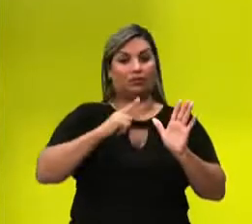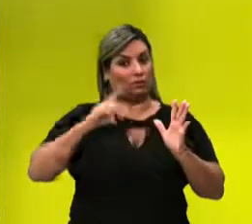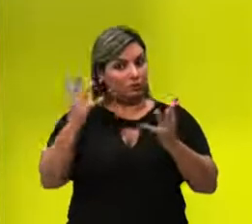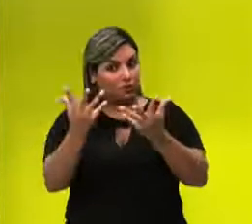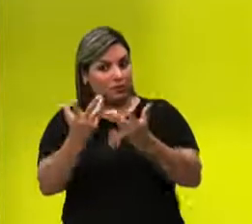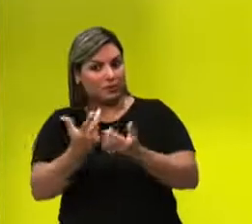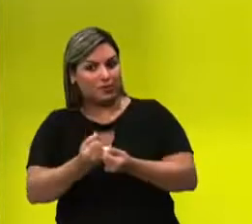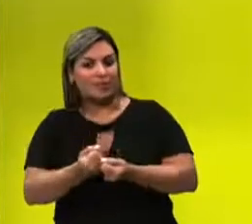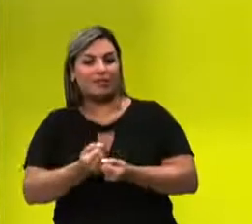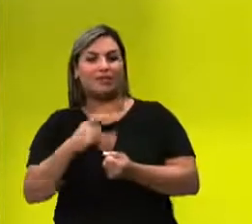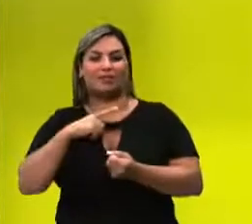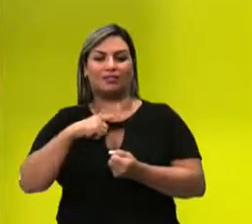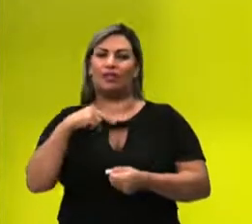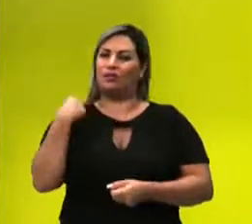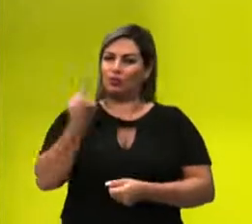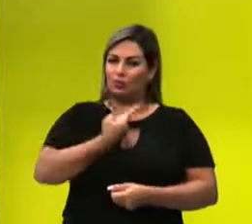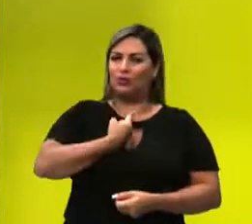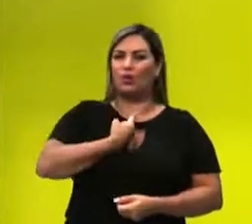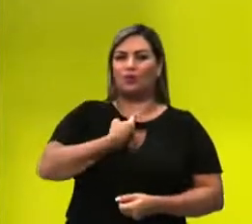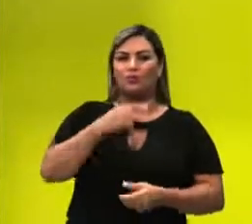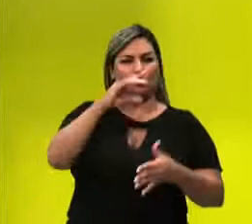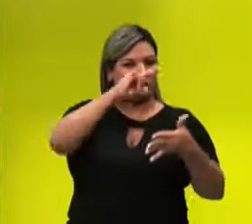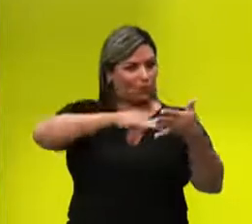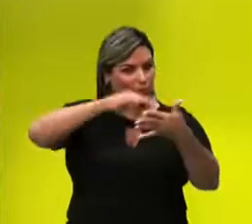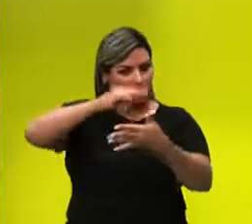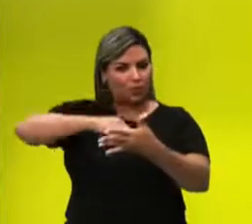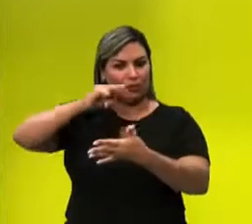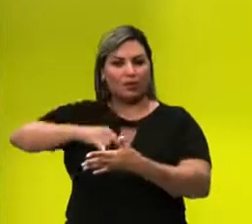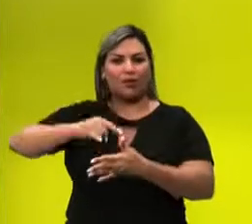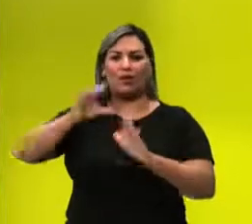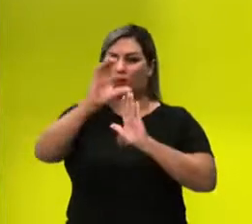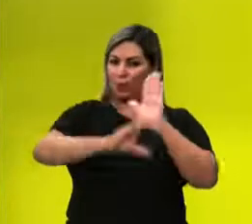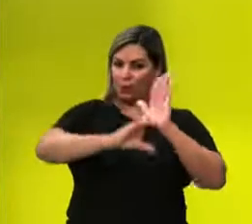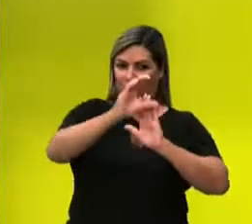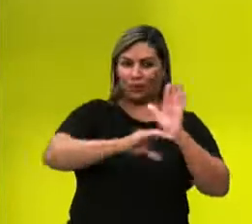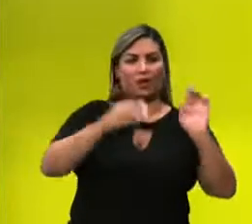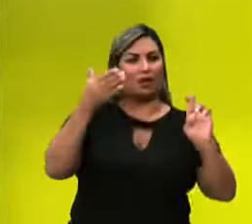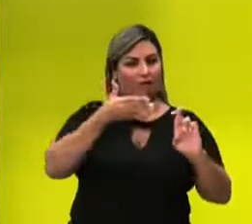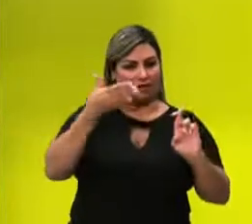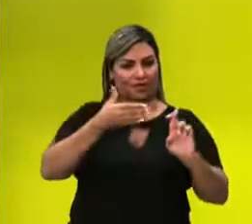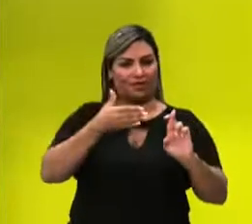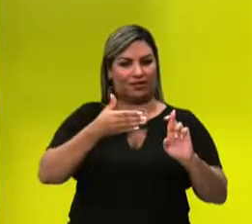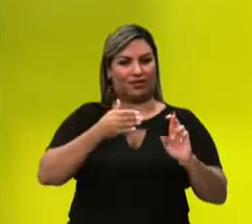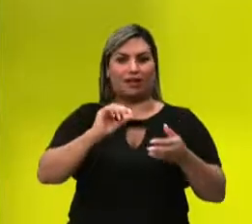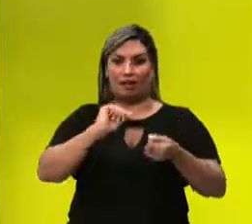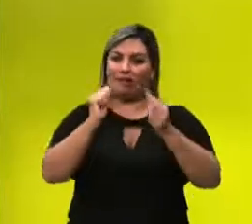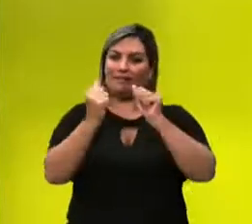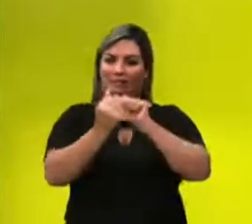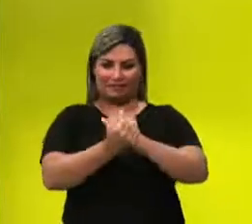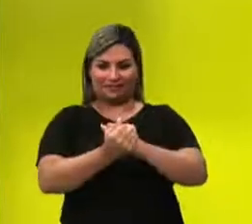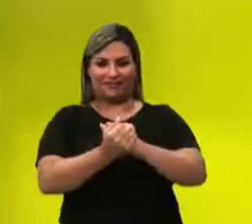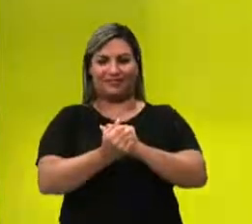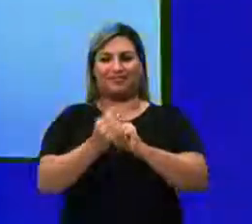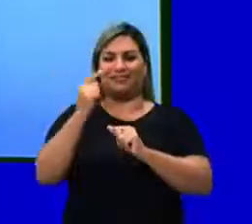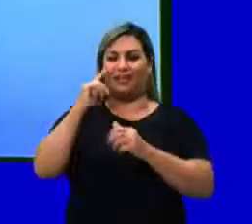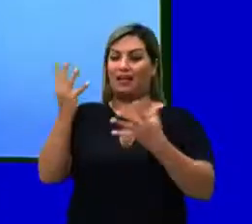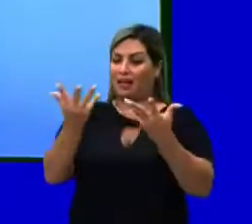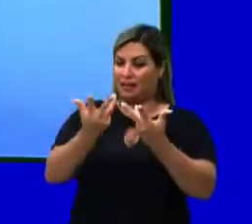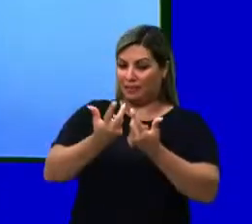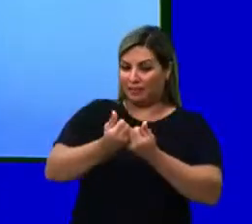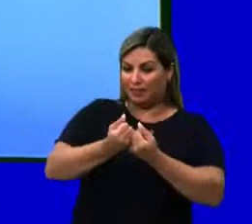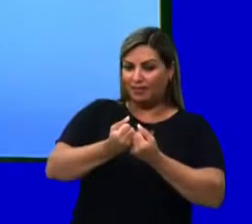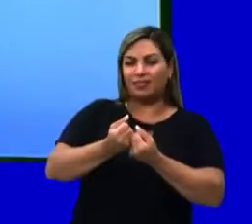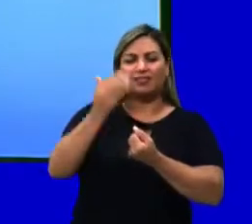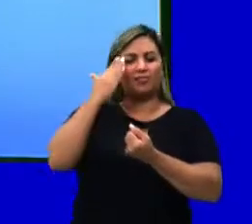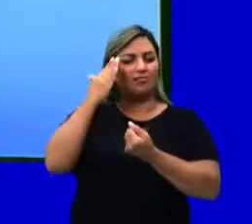habilidade que está lá no nosso documento curricular adaptado, né? Que é a habilidade